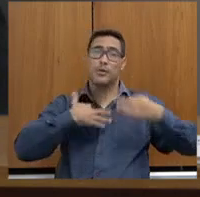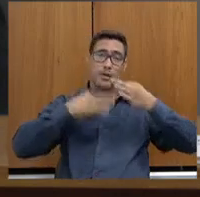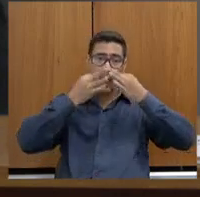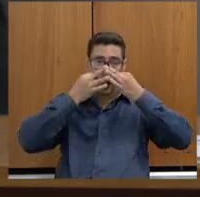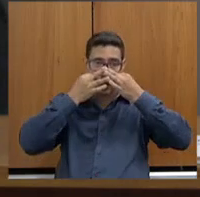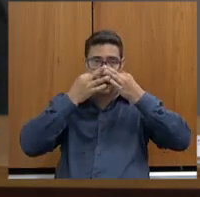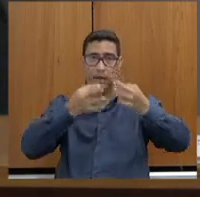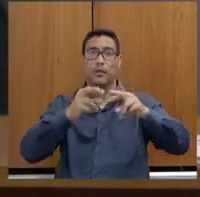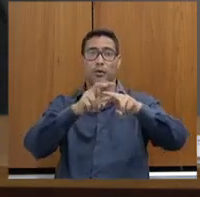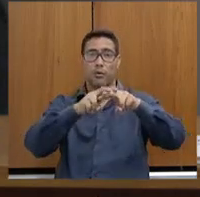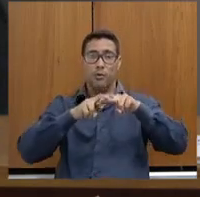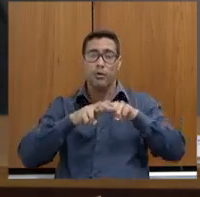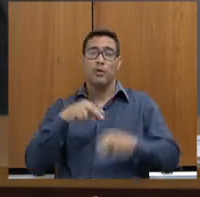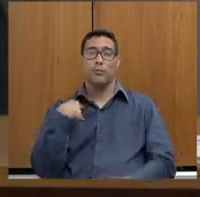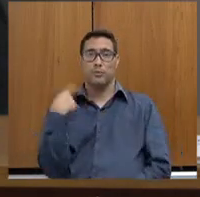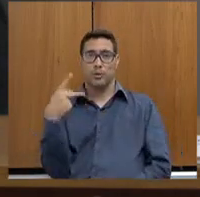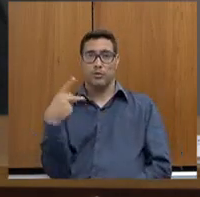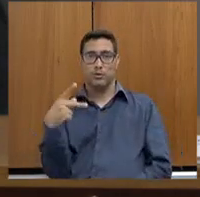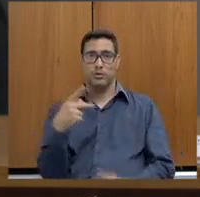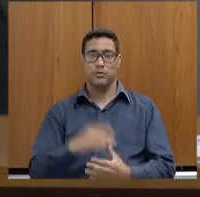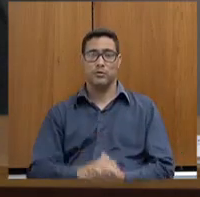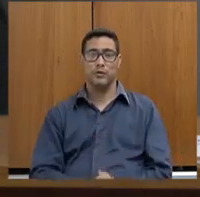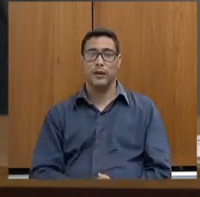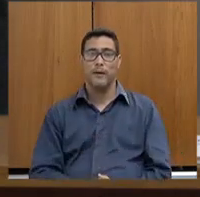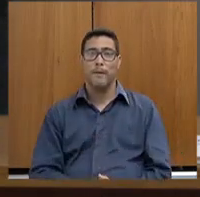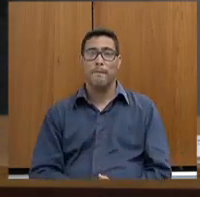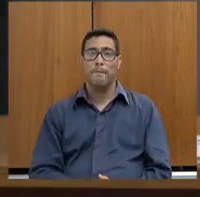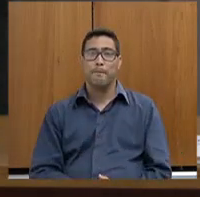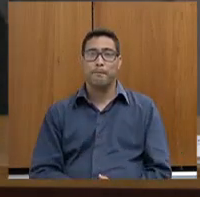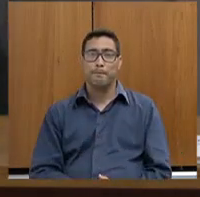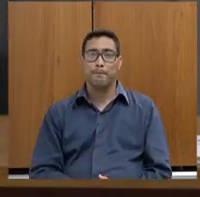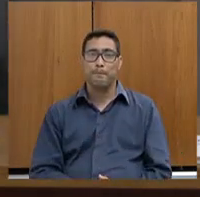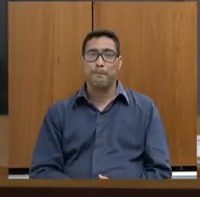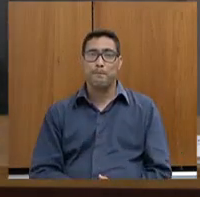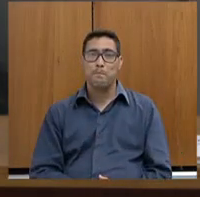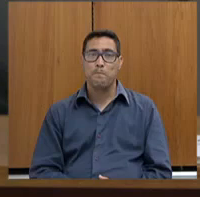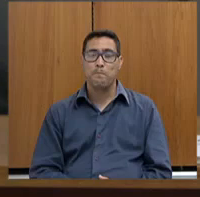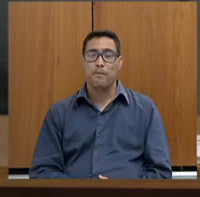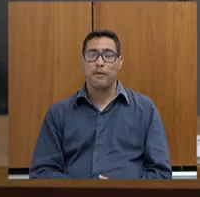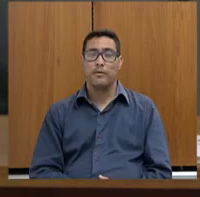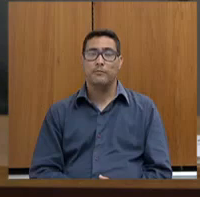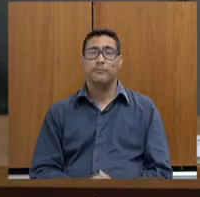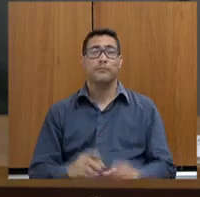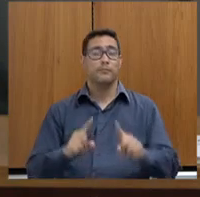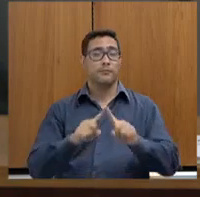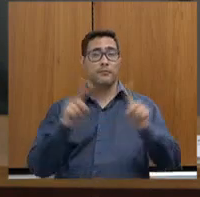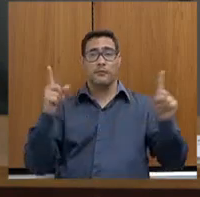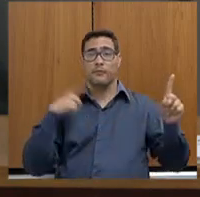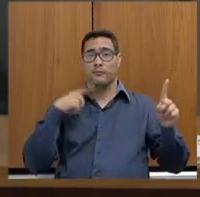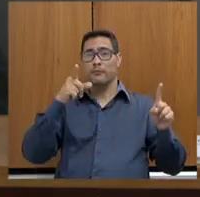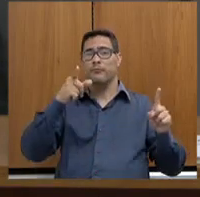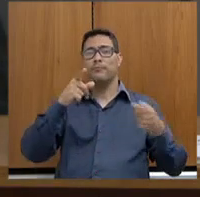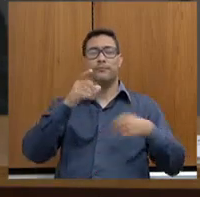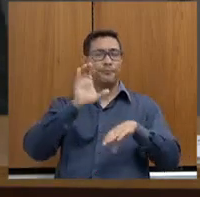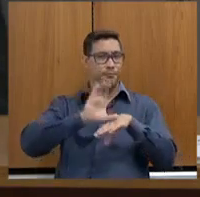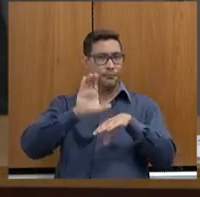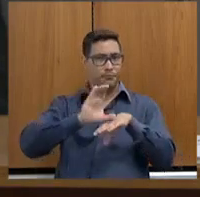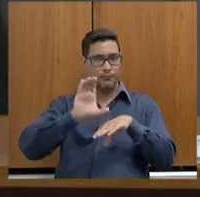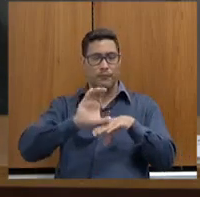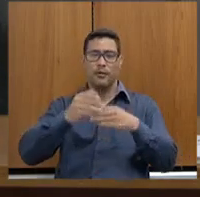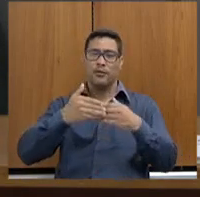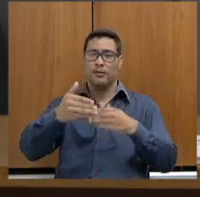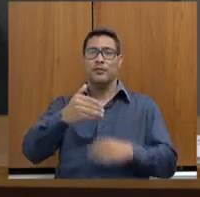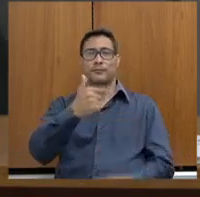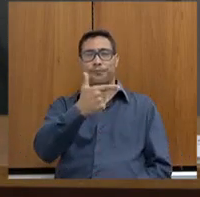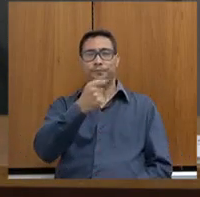por conta disso, é um foco criador de facção criminosa. E desses, pode passar. E nesses cursos, nós temos aí, em